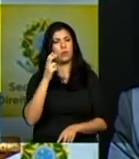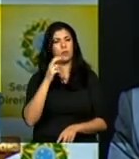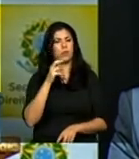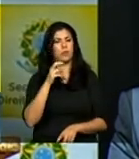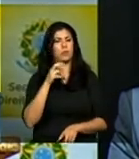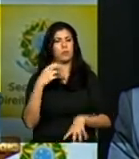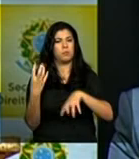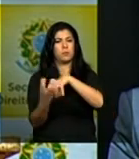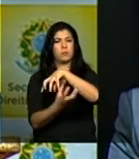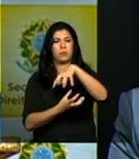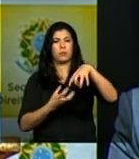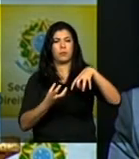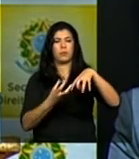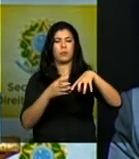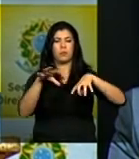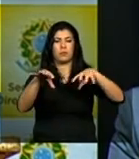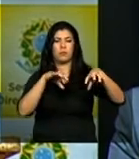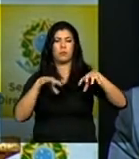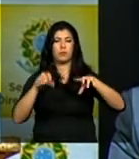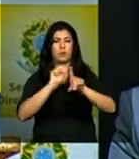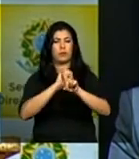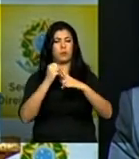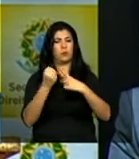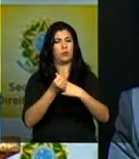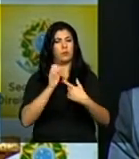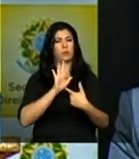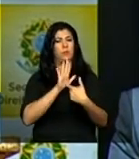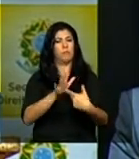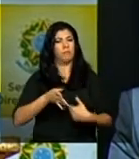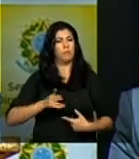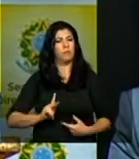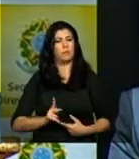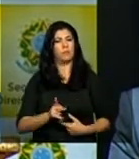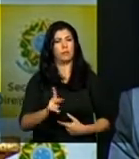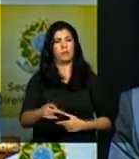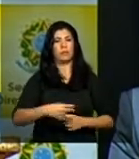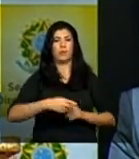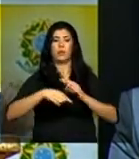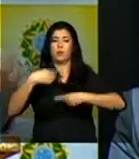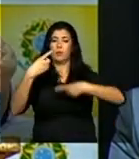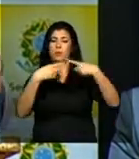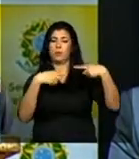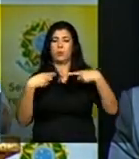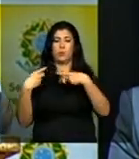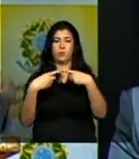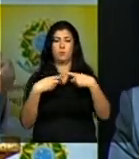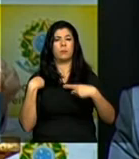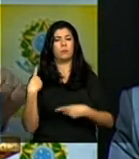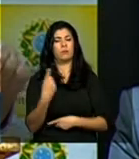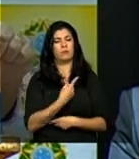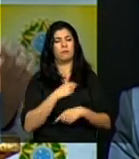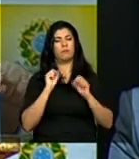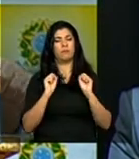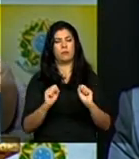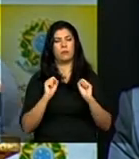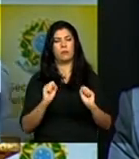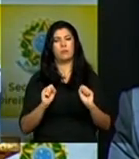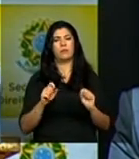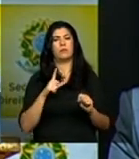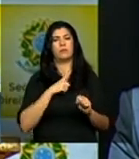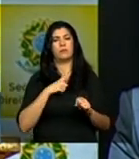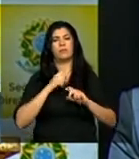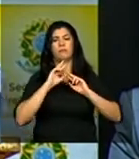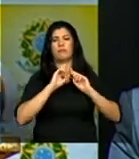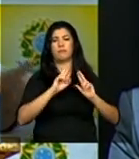movimentos sociais nós colocarmos permanentemente na pauta de que nós podemos ter uma